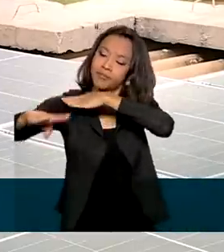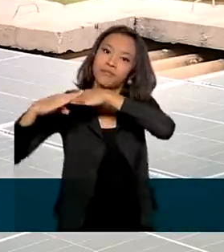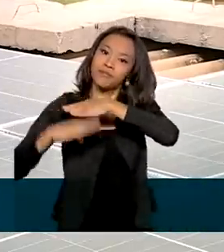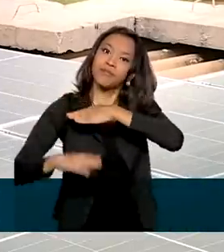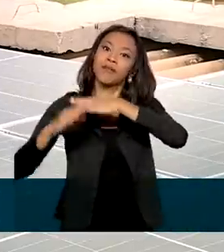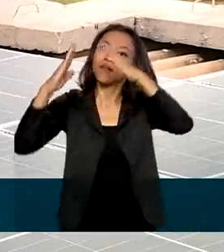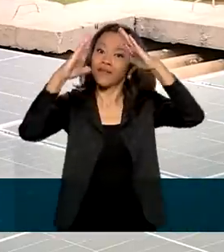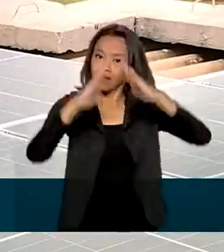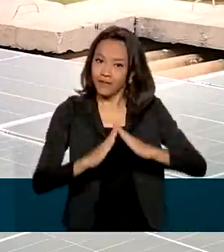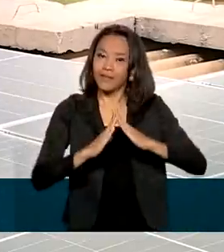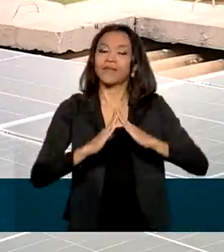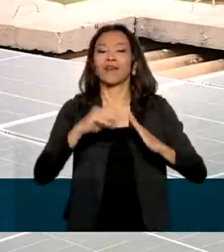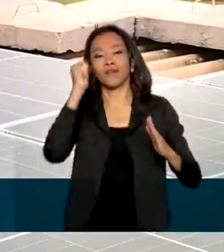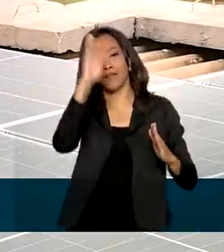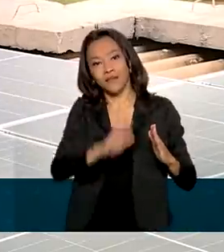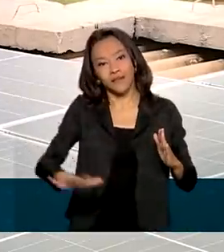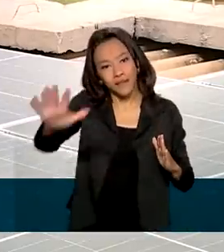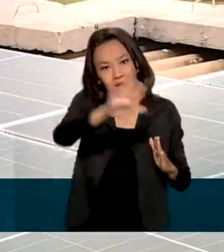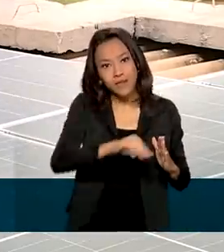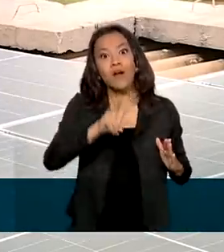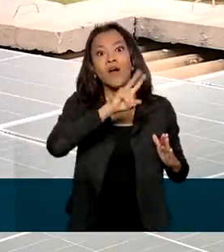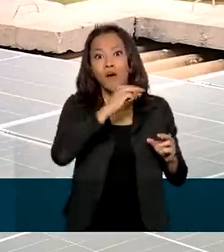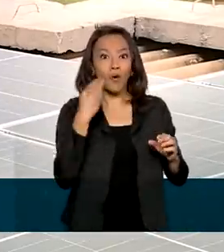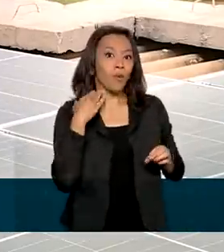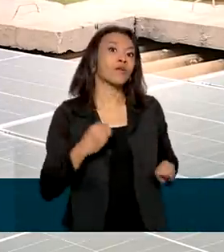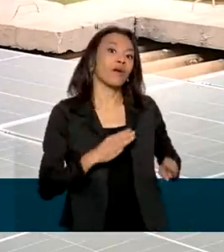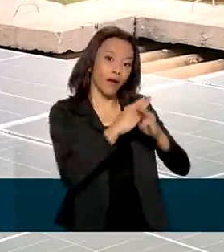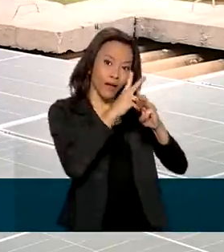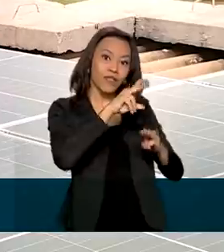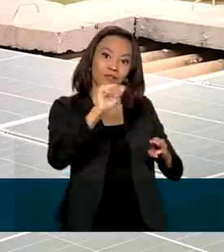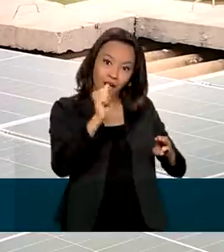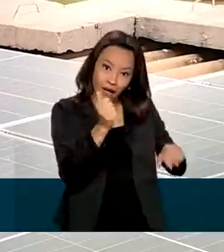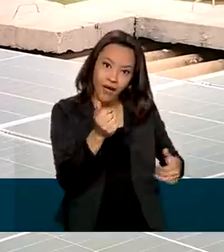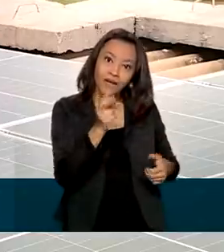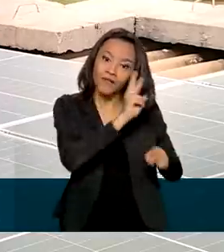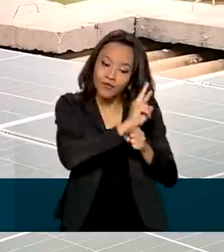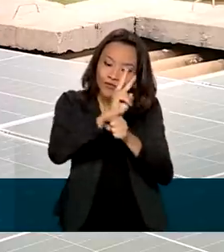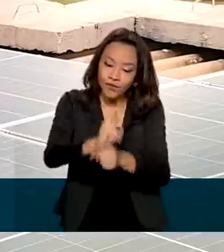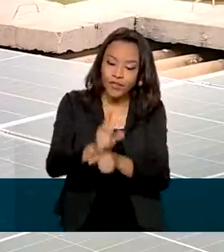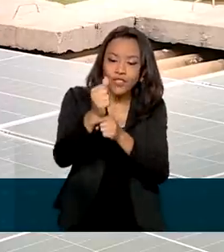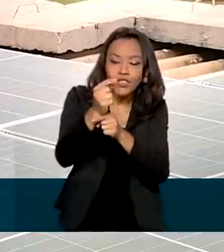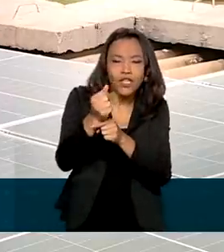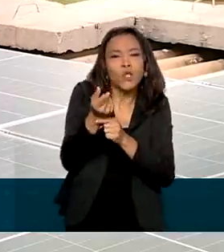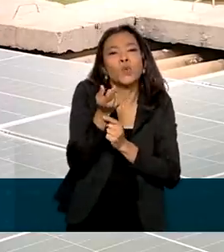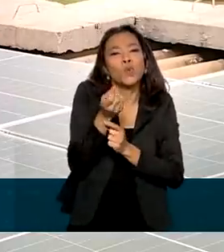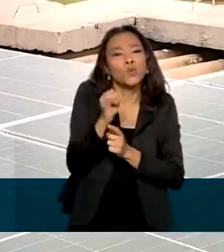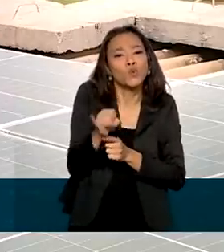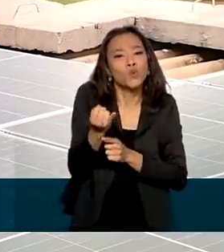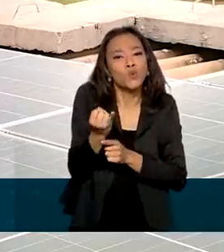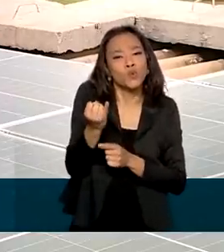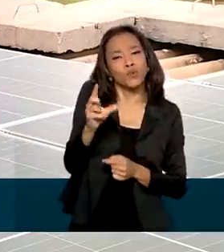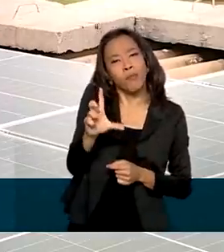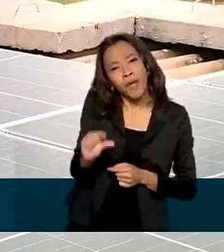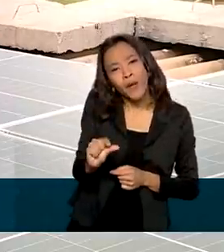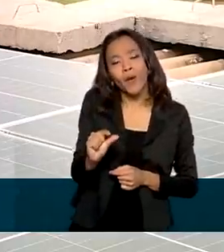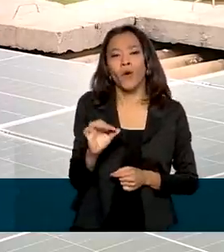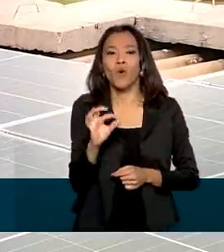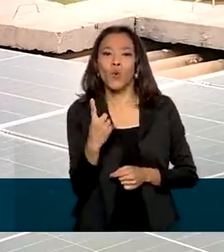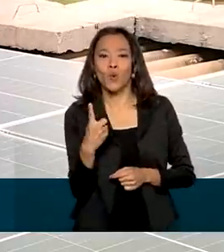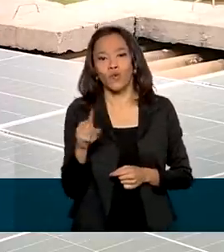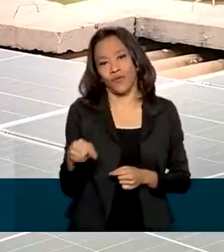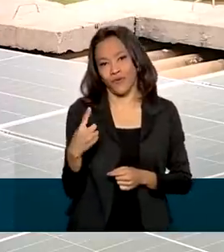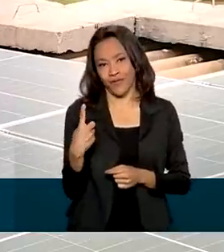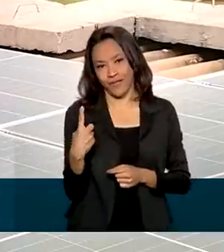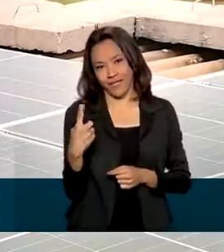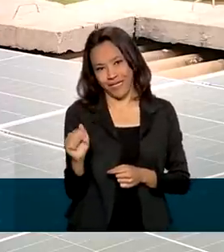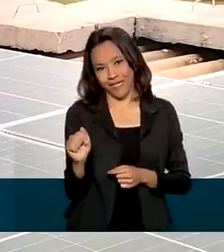O Caixa Energia Renovável vai financiar a aquisição de placas solares com juros mais baixos, de 1,17